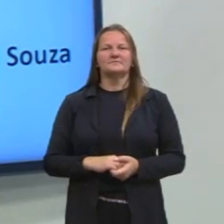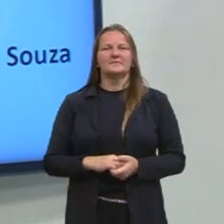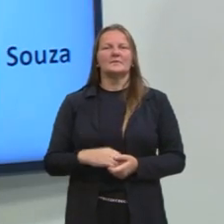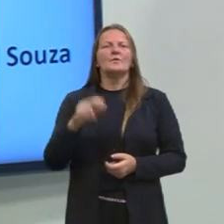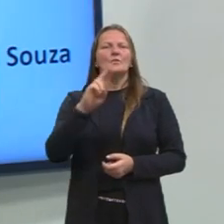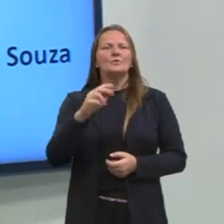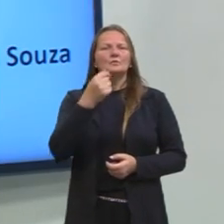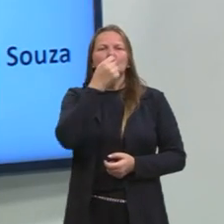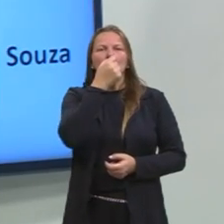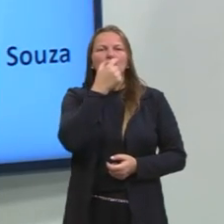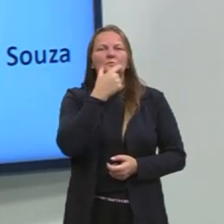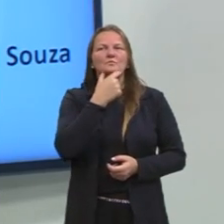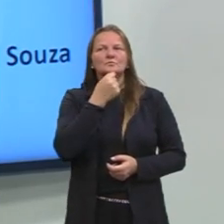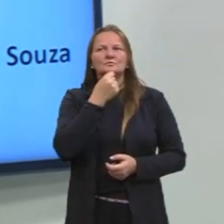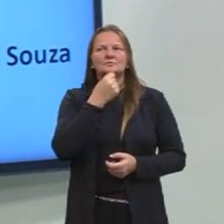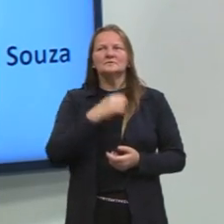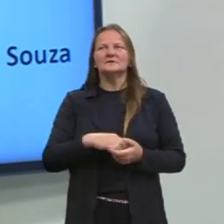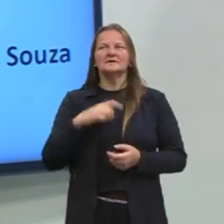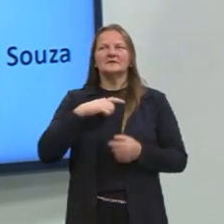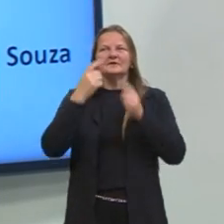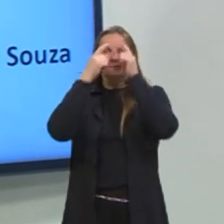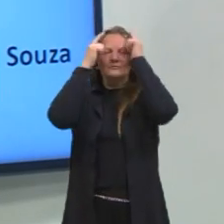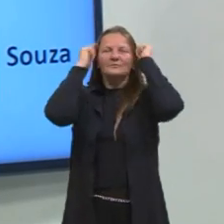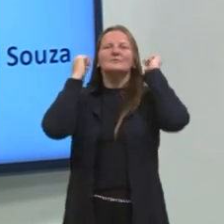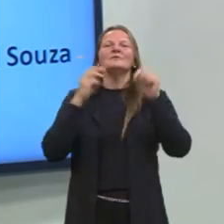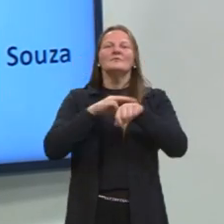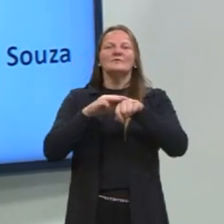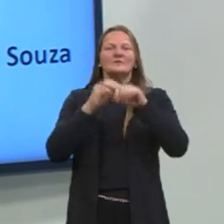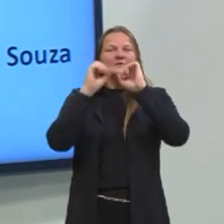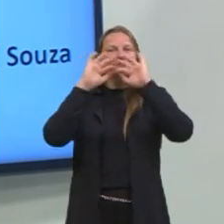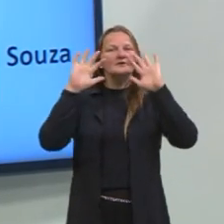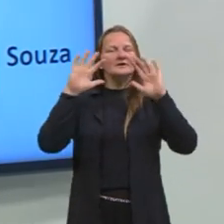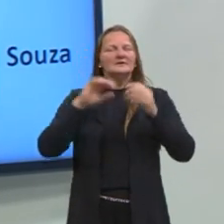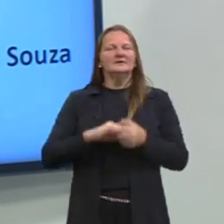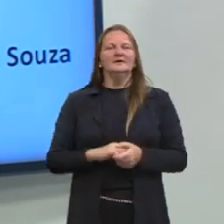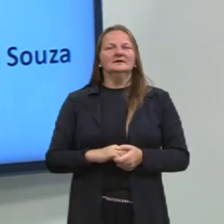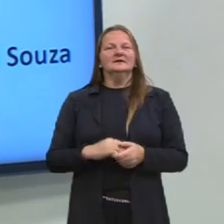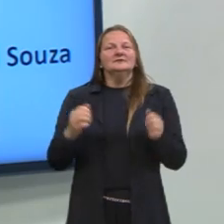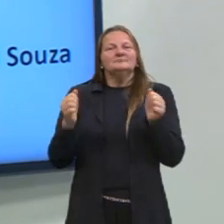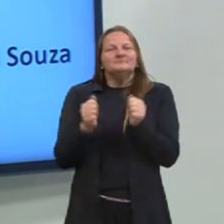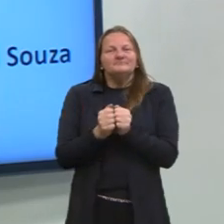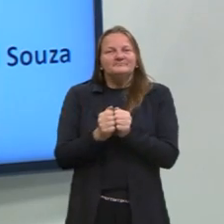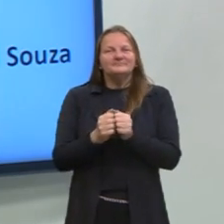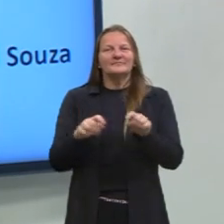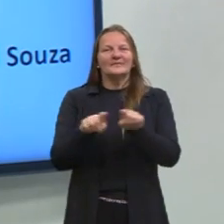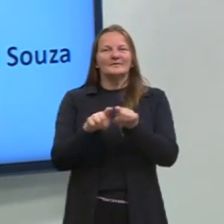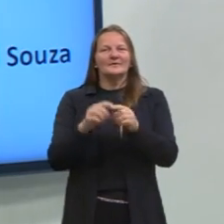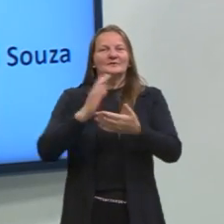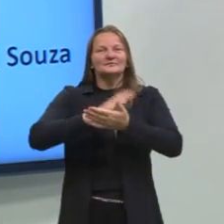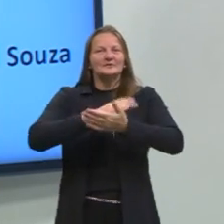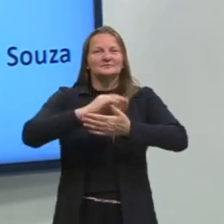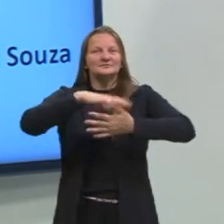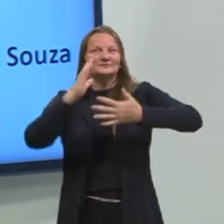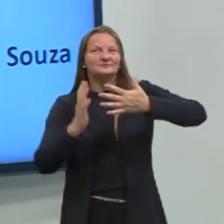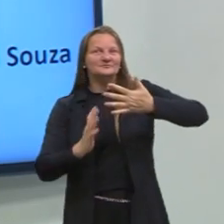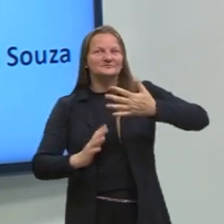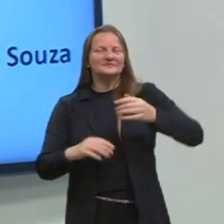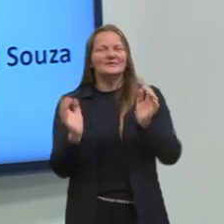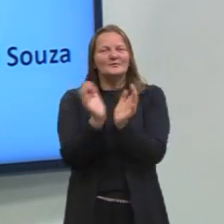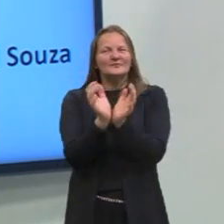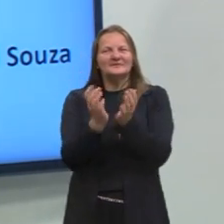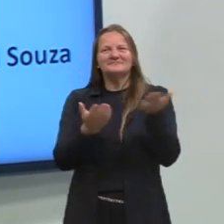uso cavanhaque, tenho um cabelo castanho claro. Estou acompanhado aqui também das intérpretes, minhas